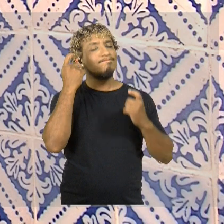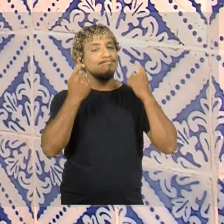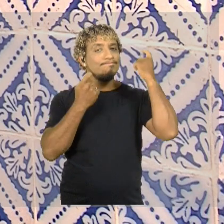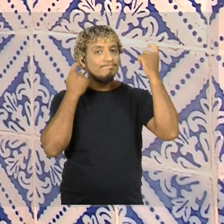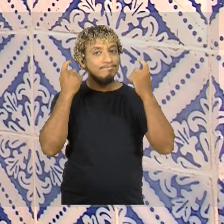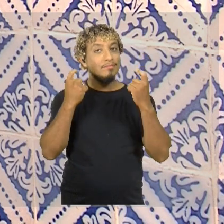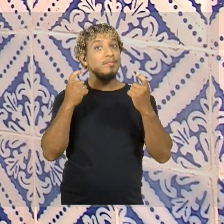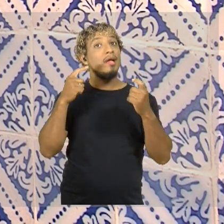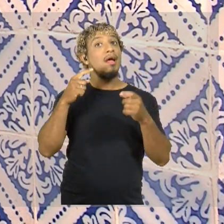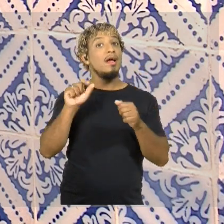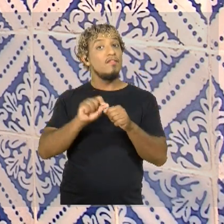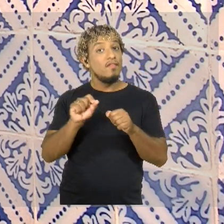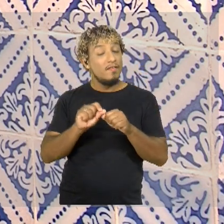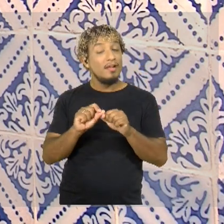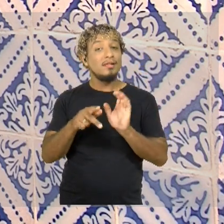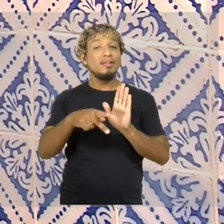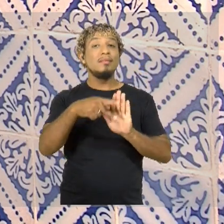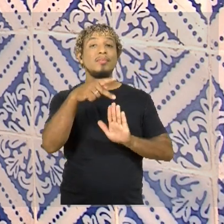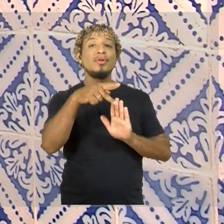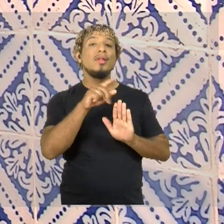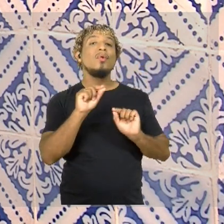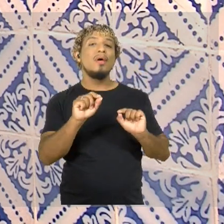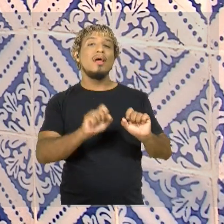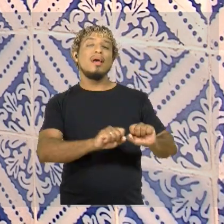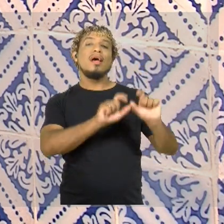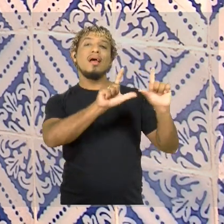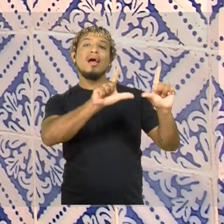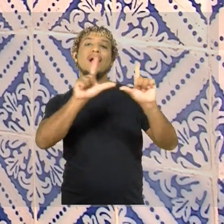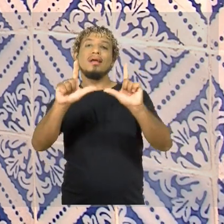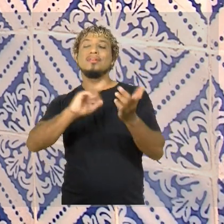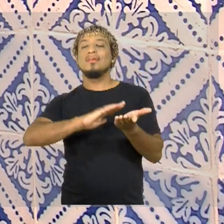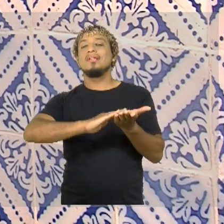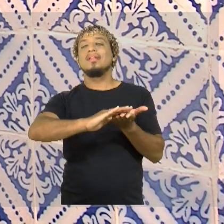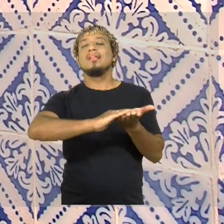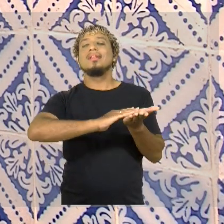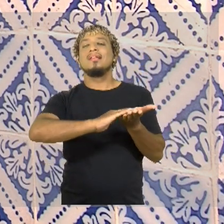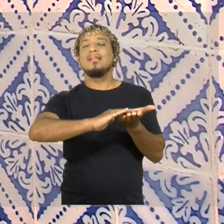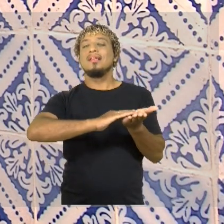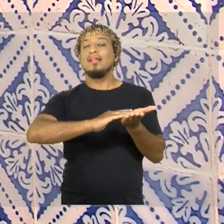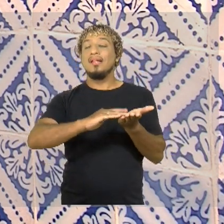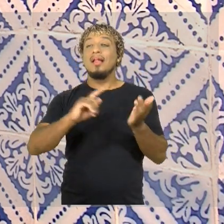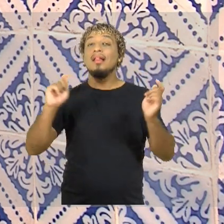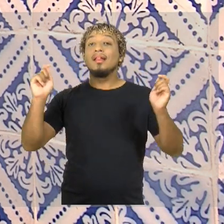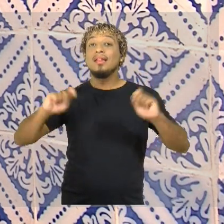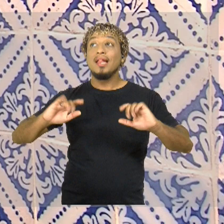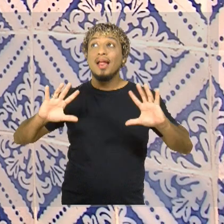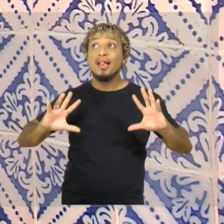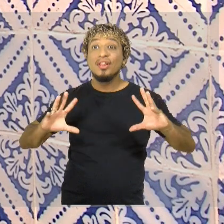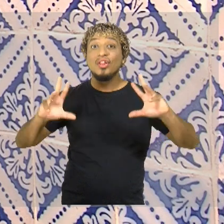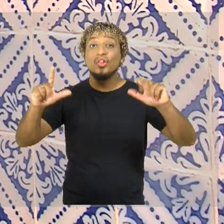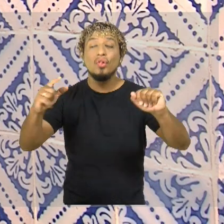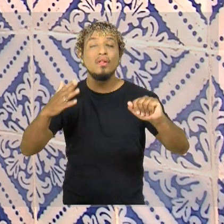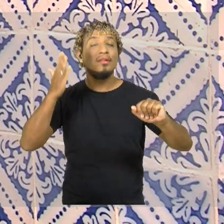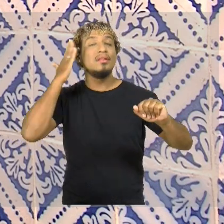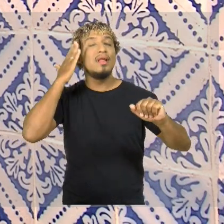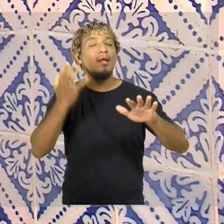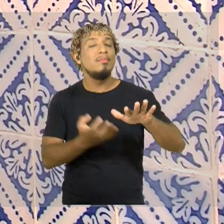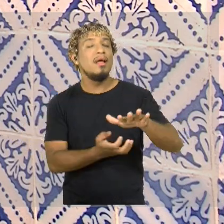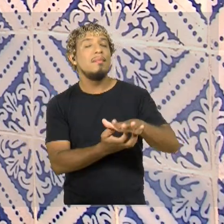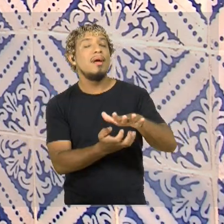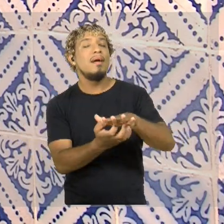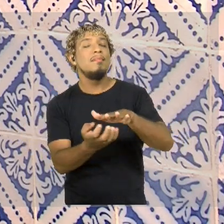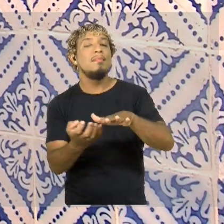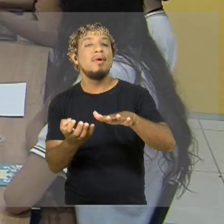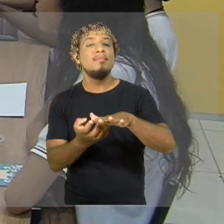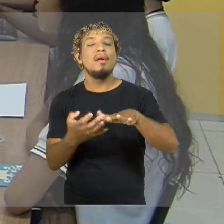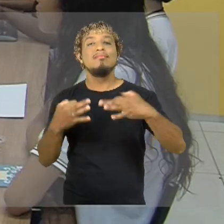azulejos táteis, para que todos, absolutamente todos, possam saber da importância da azulejaria